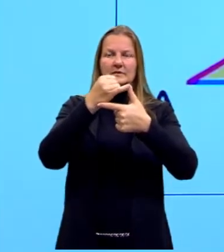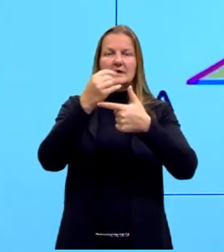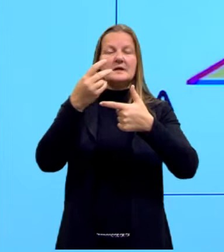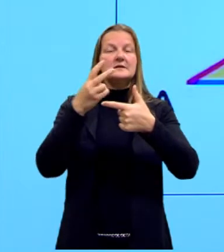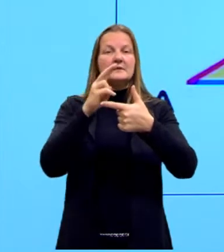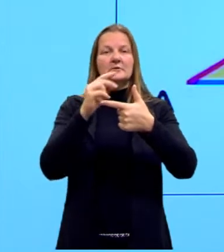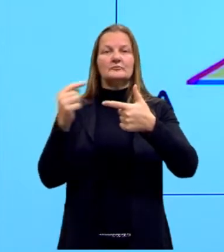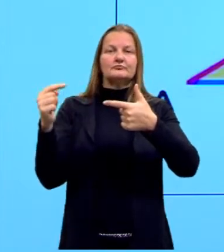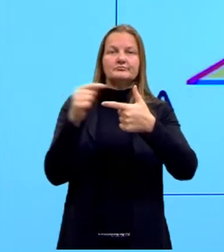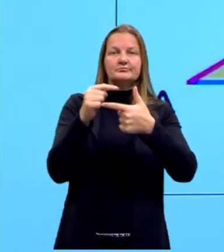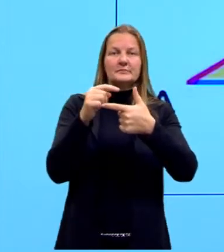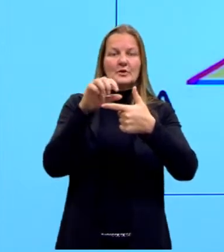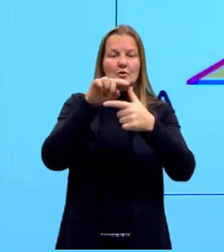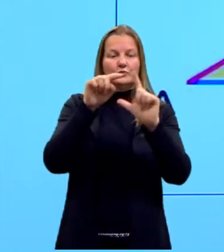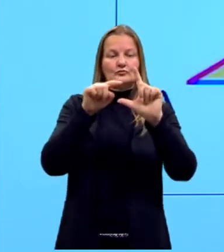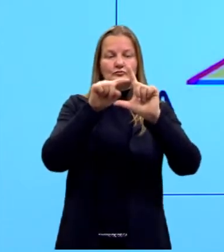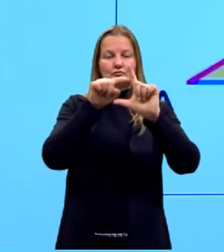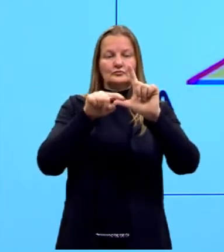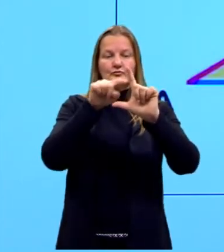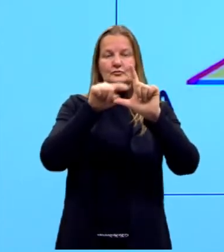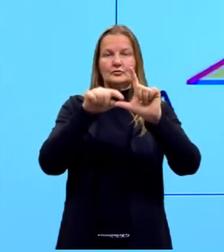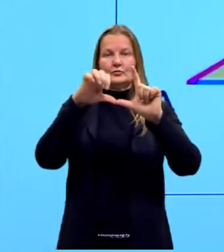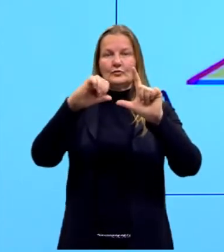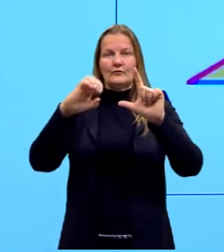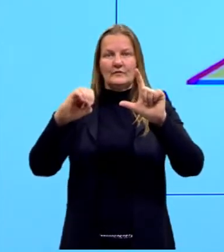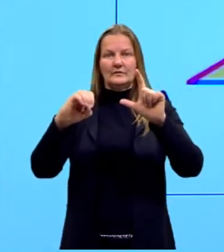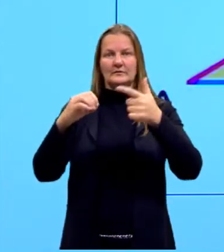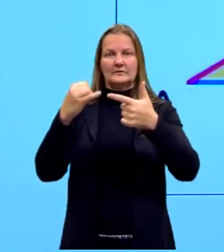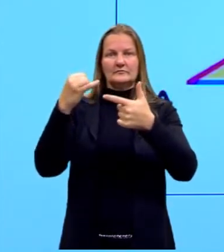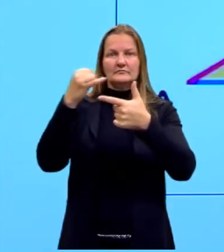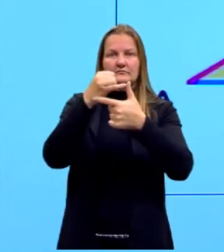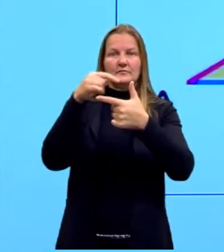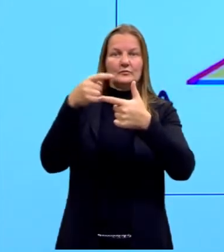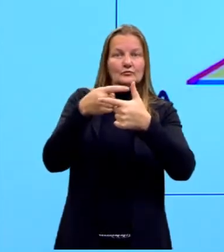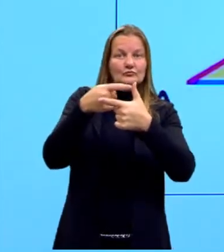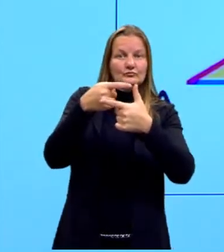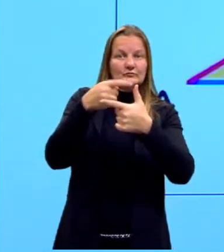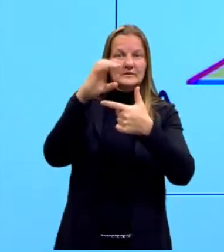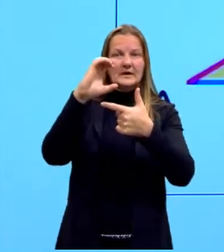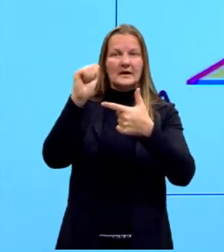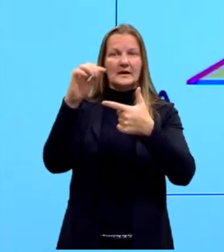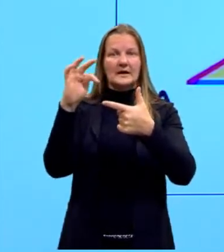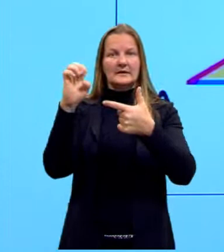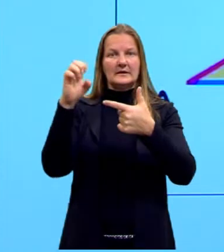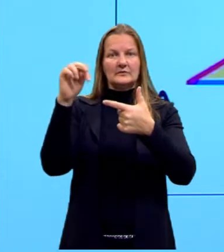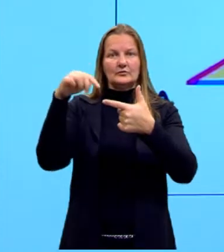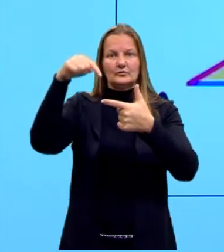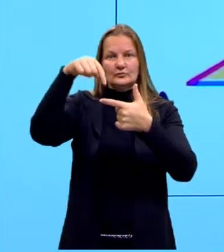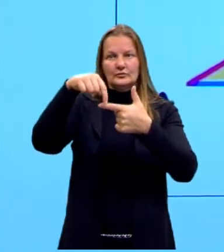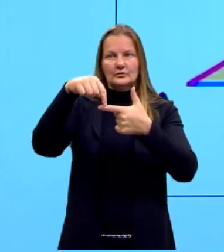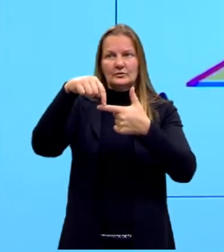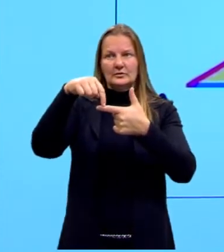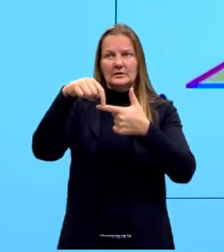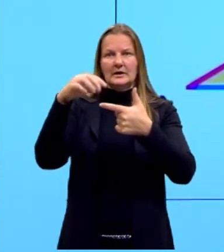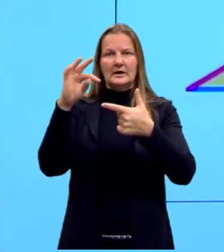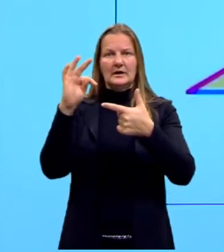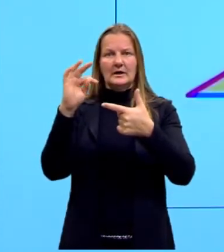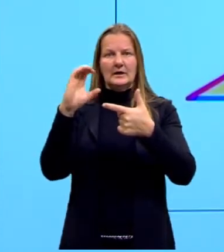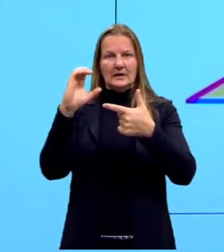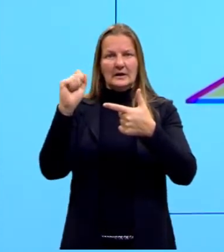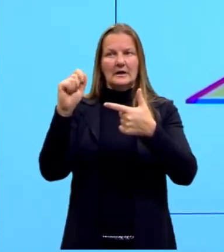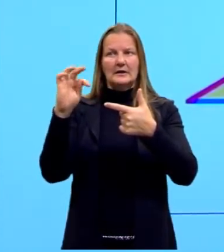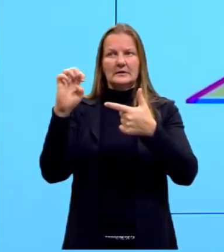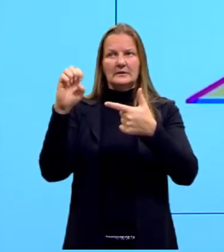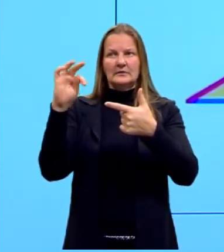ao ângulo de 90 graus e os catetos, os lados que formam o ângulo reto. E nós temos aqui